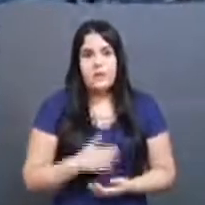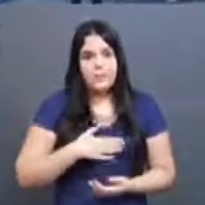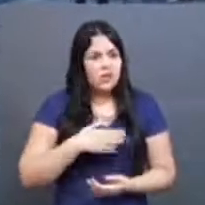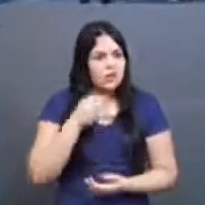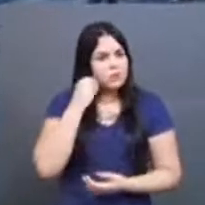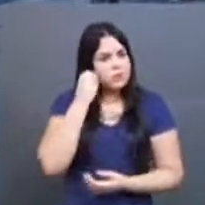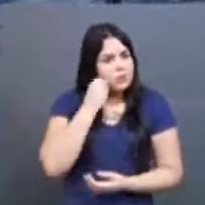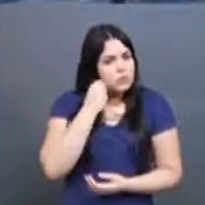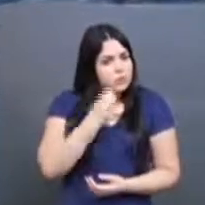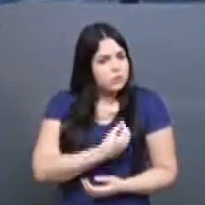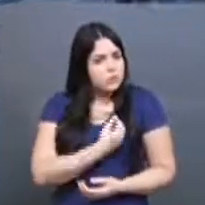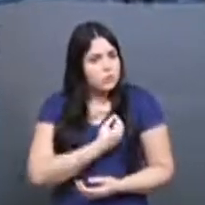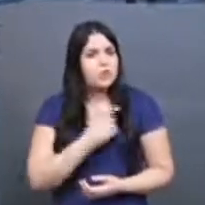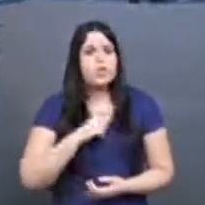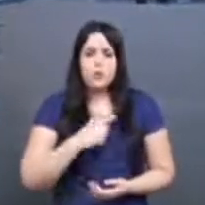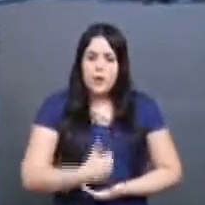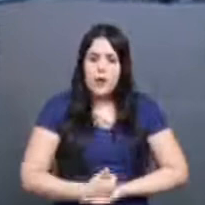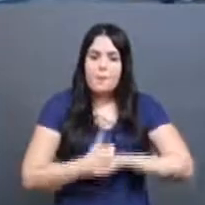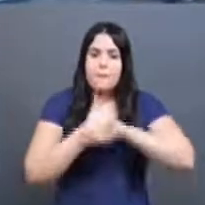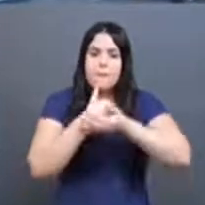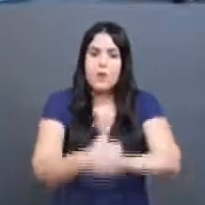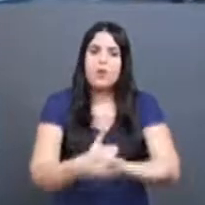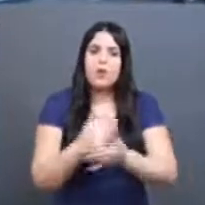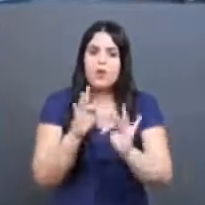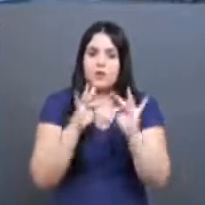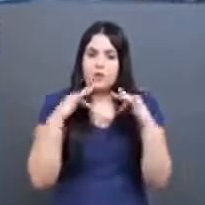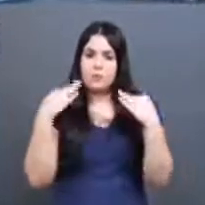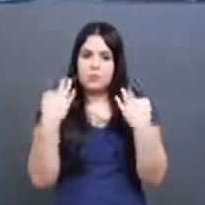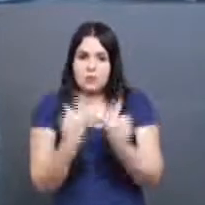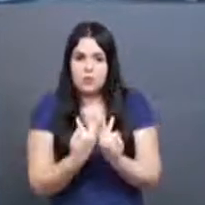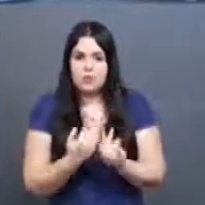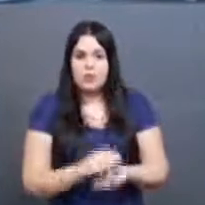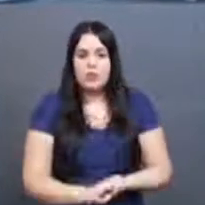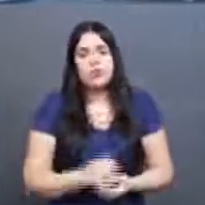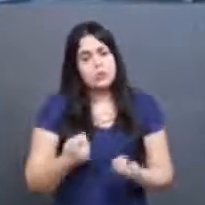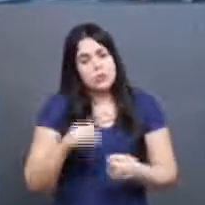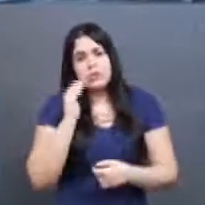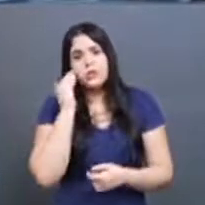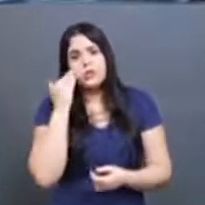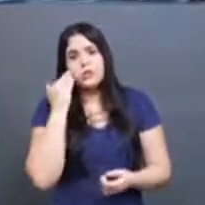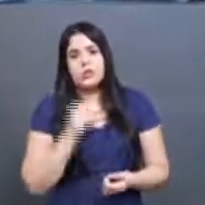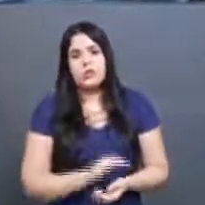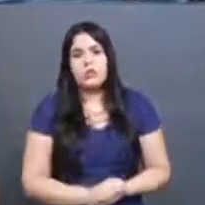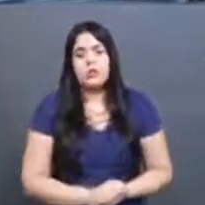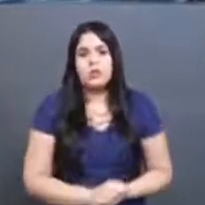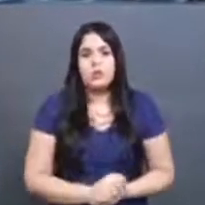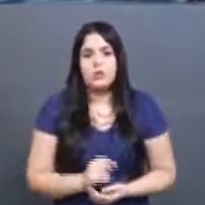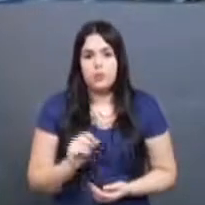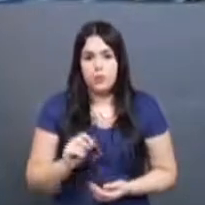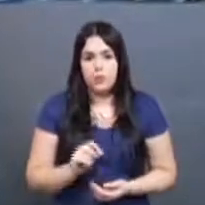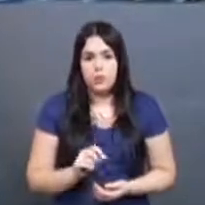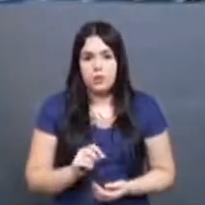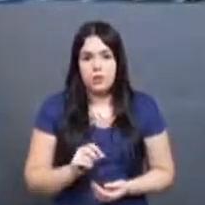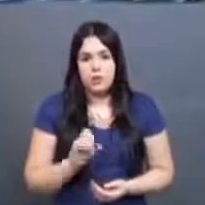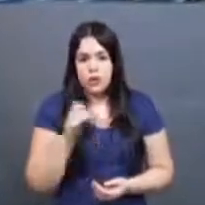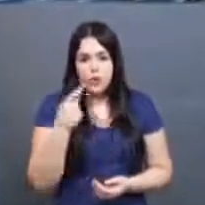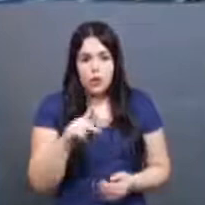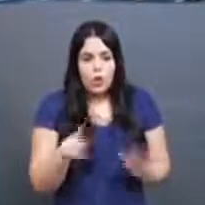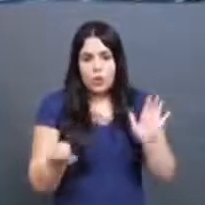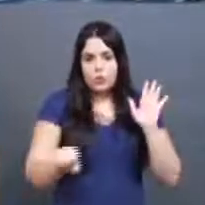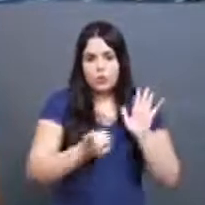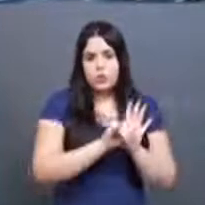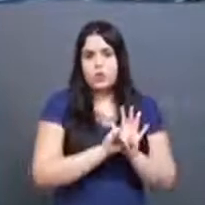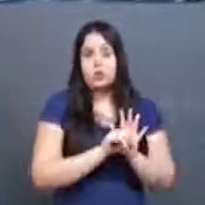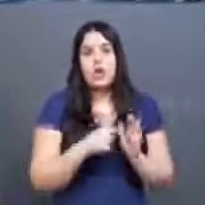eu tive muito apoio familiar, que é importante, eu acho que nisso, você tem estendimento também de sua própria identidade, eu acho que as pessoas